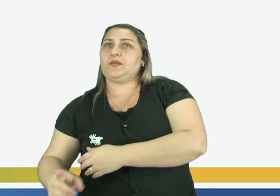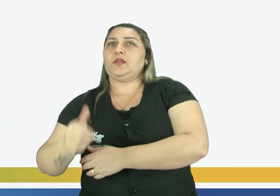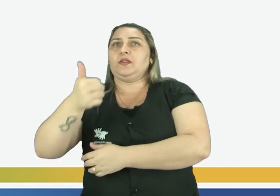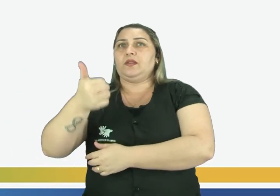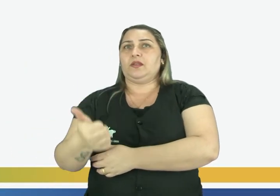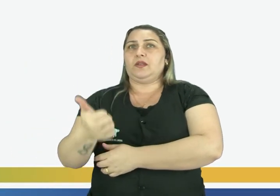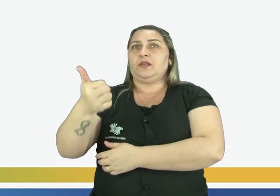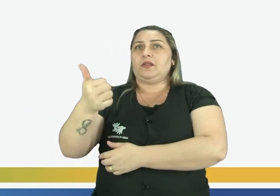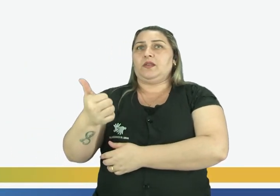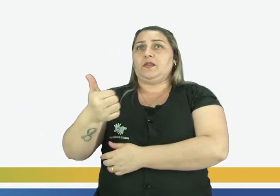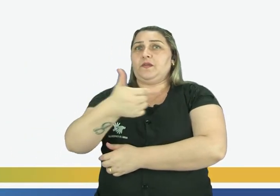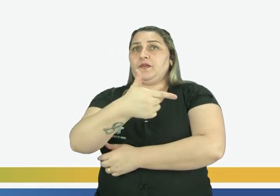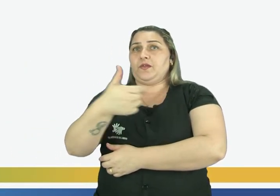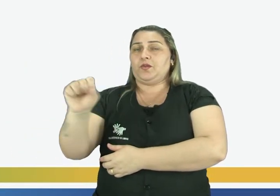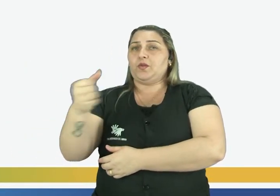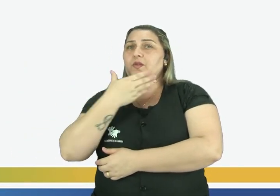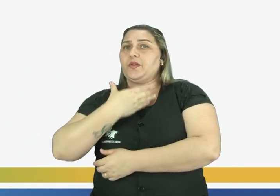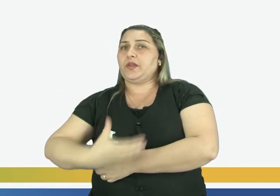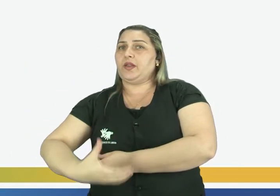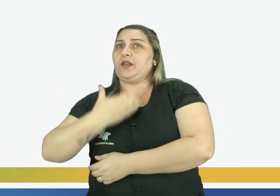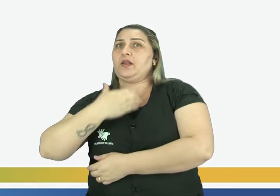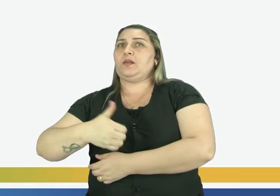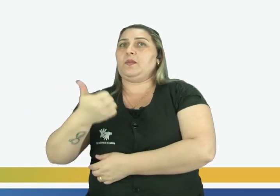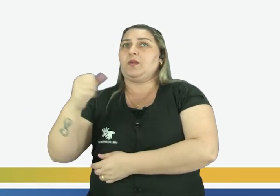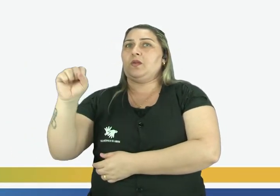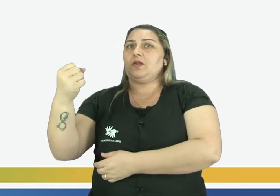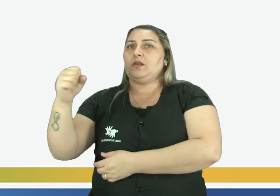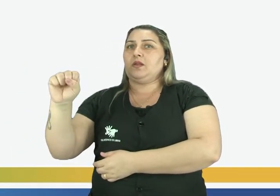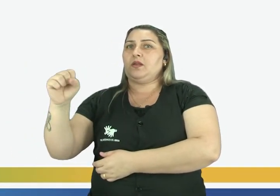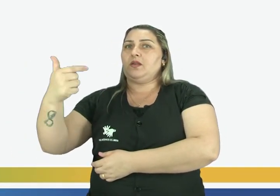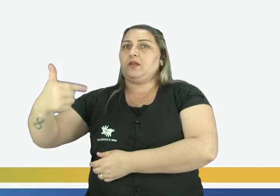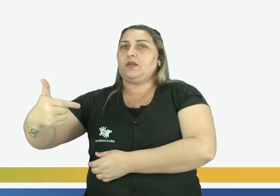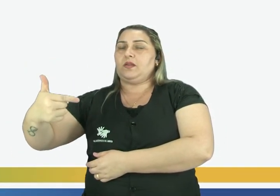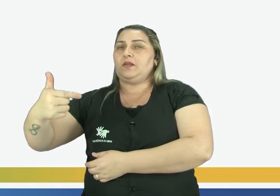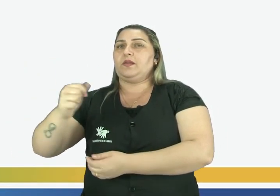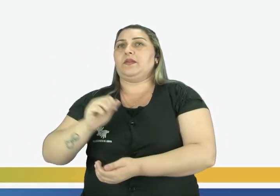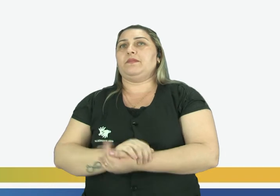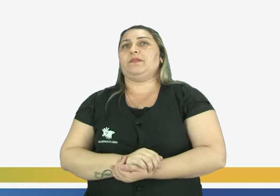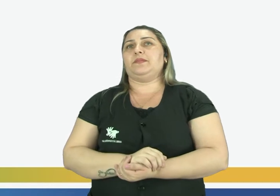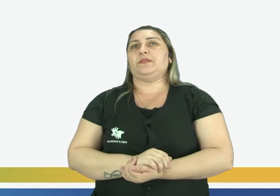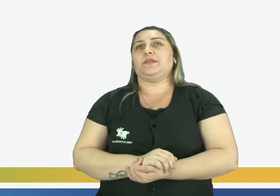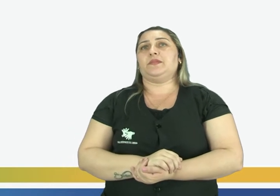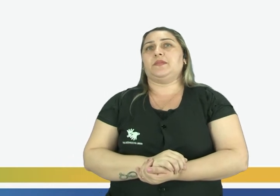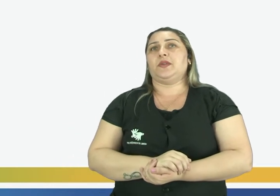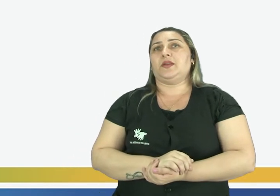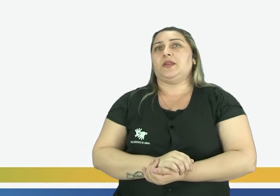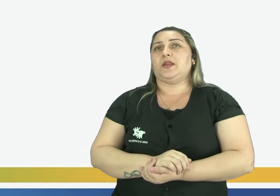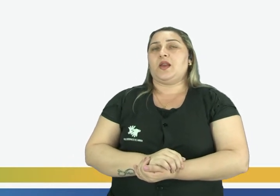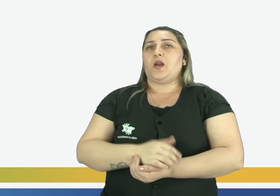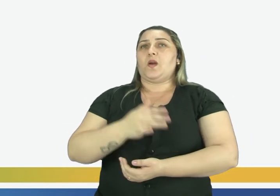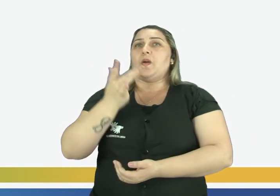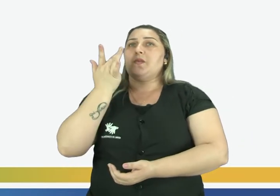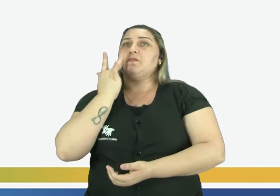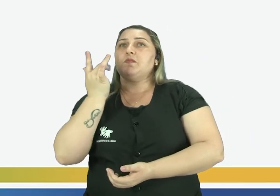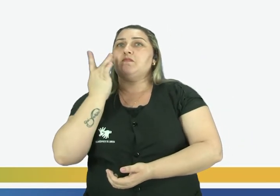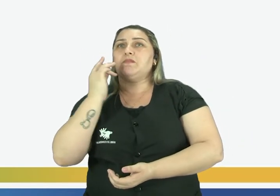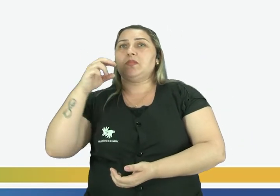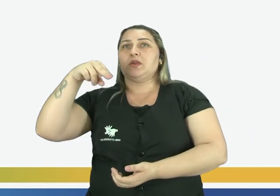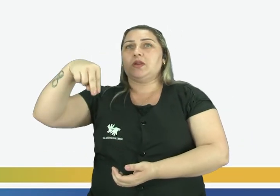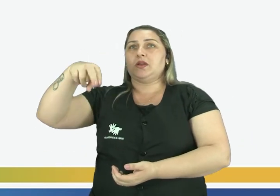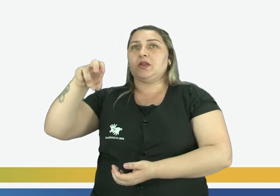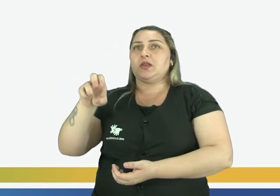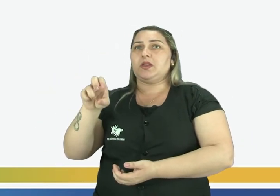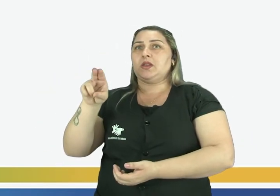28 de dezembro de 1882, pelo cearense Neuteu